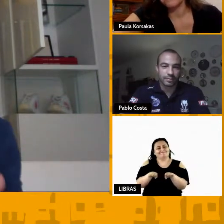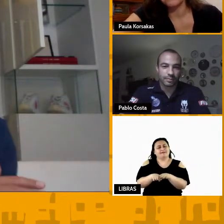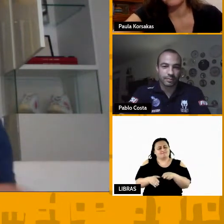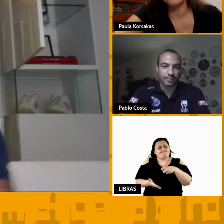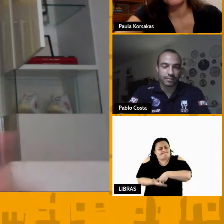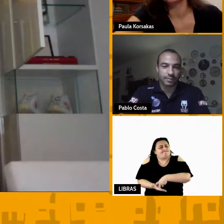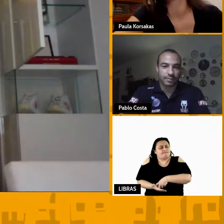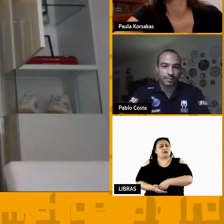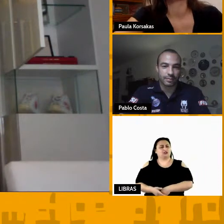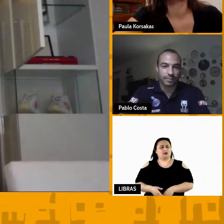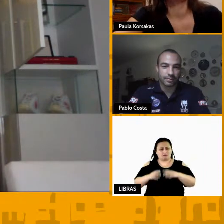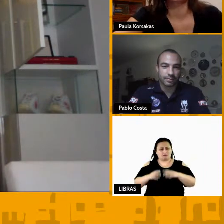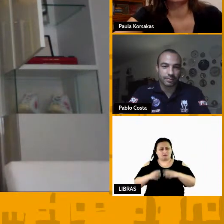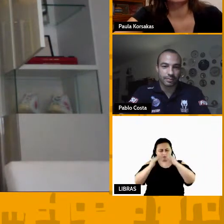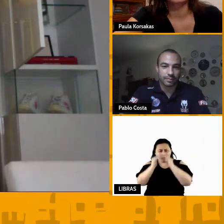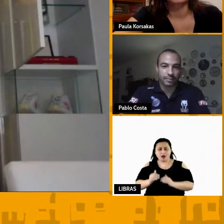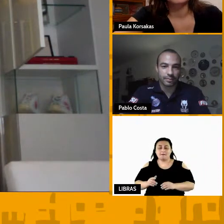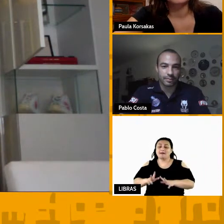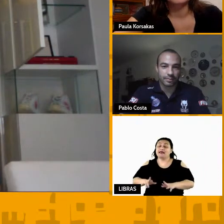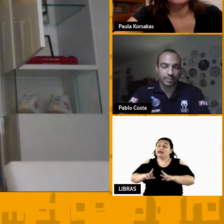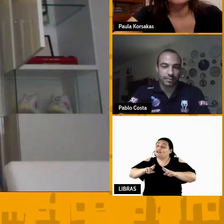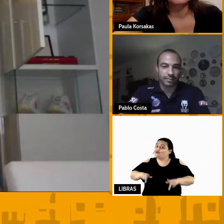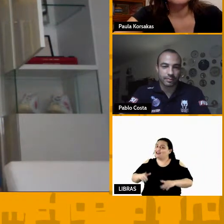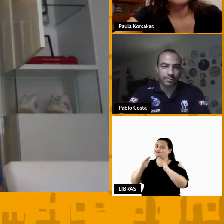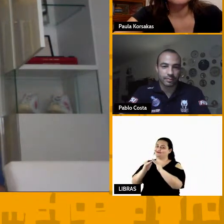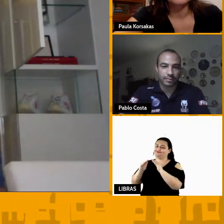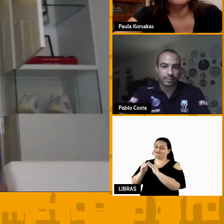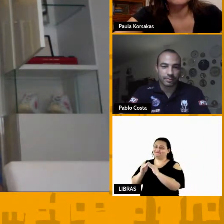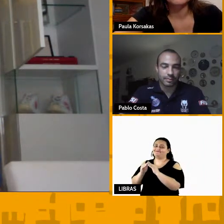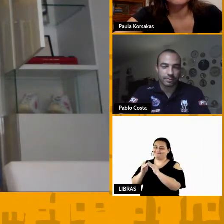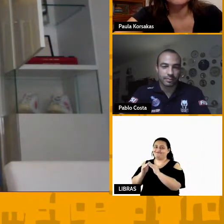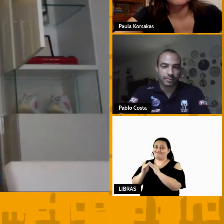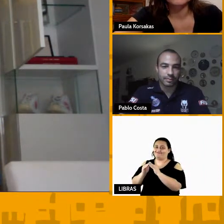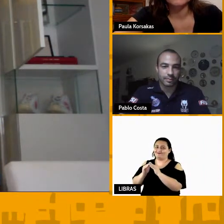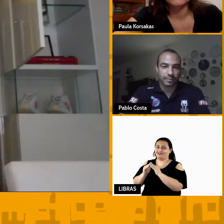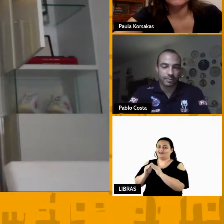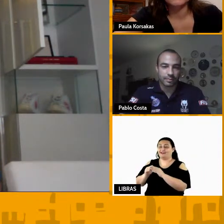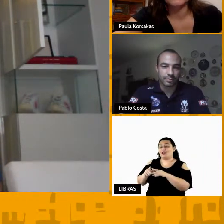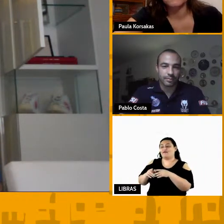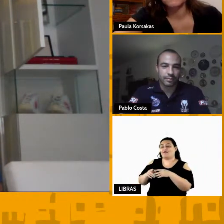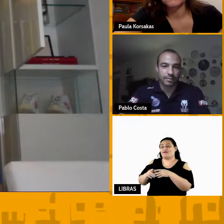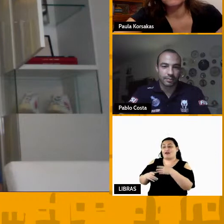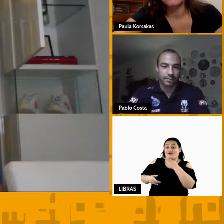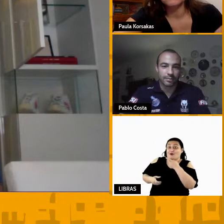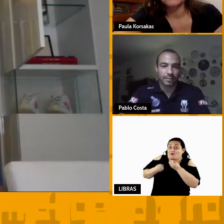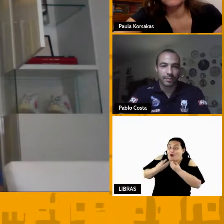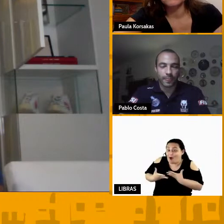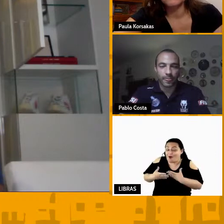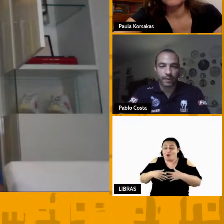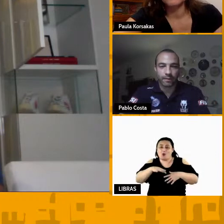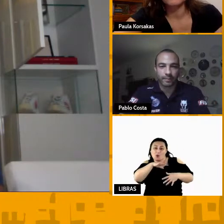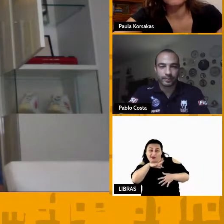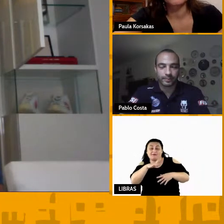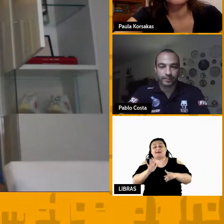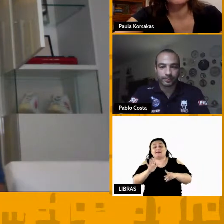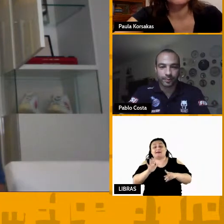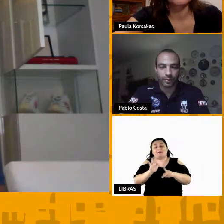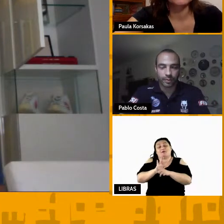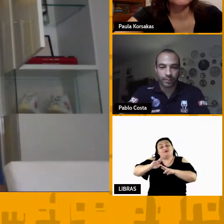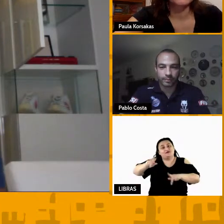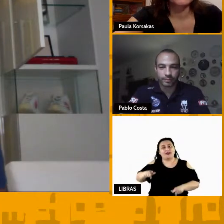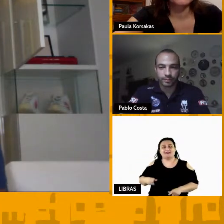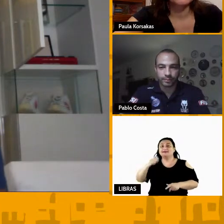na quadra que em casa eram diferentes o tipo de de dura ou de elogios, né? Então é muito importante a gente saber